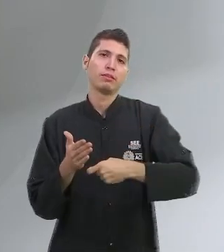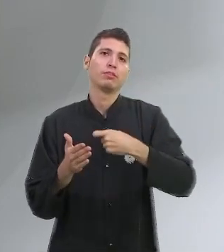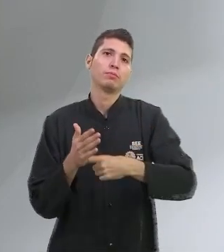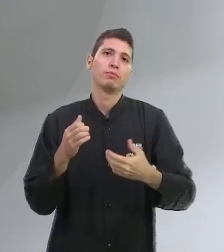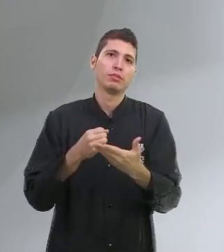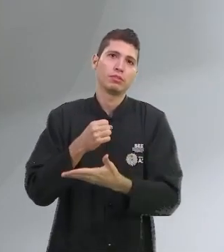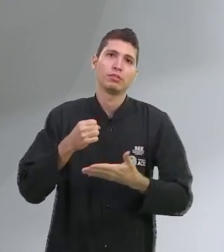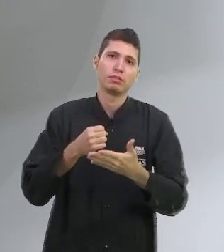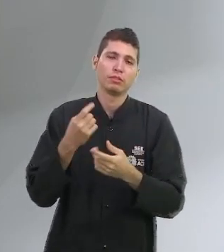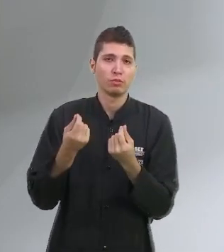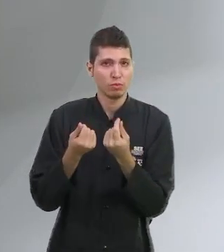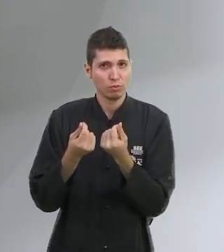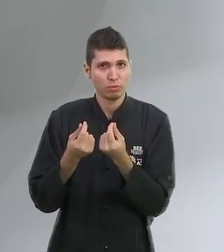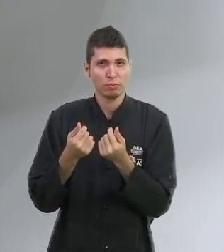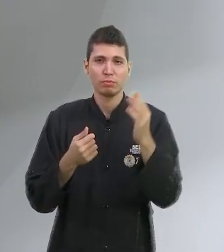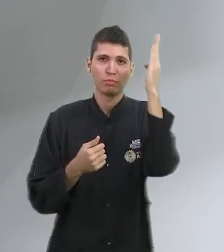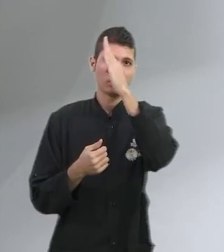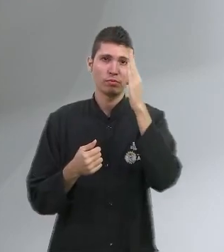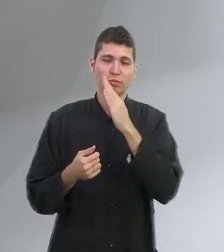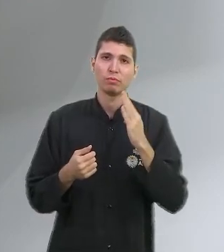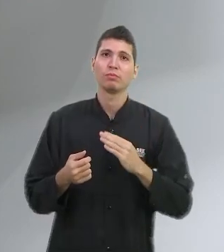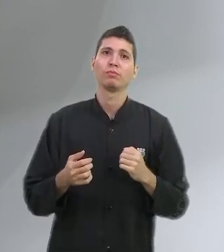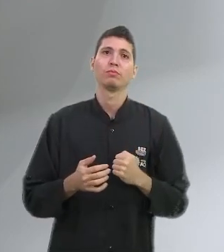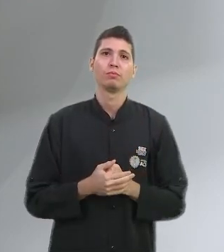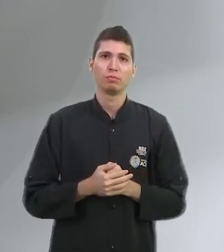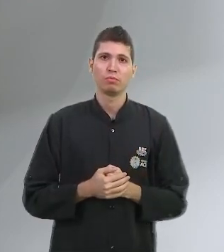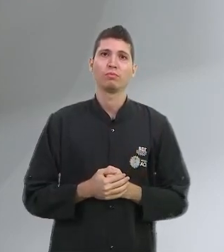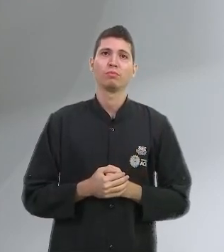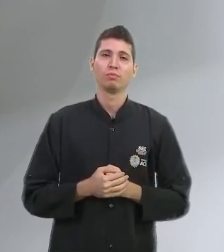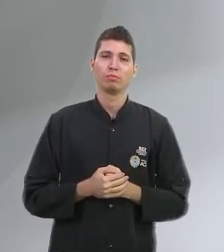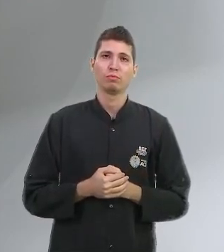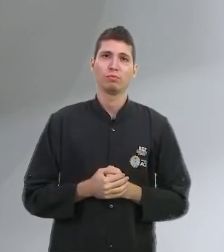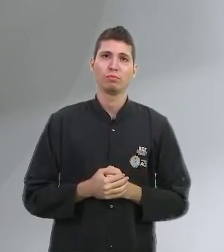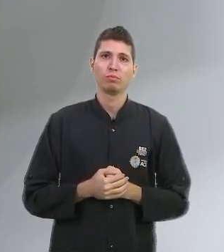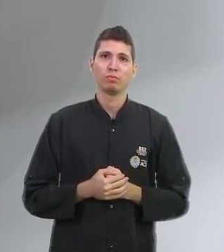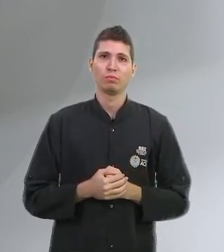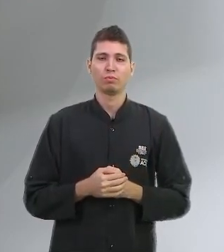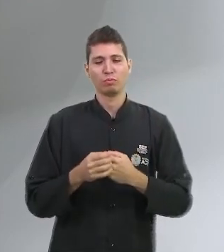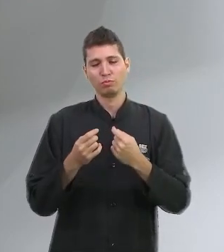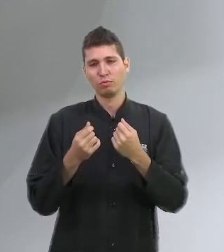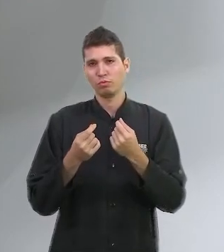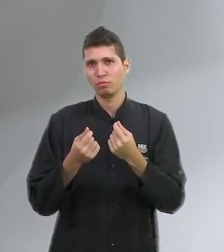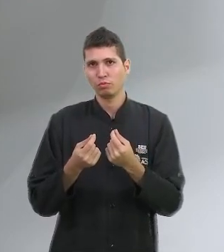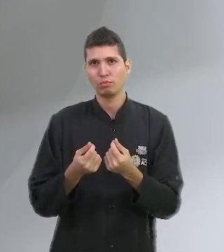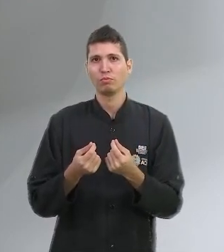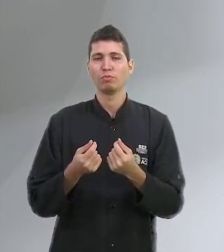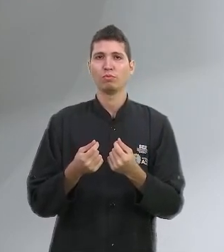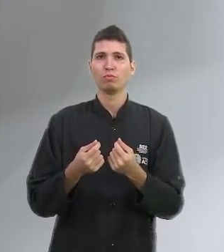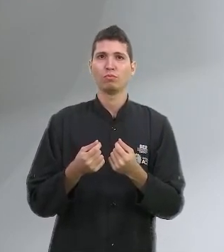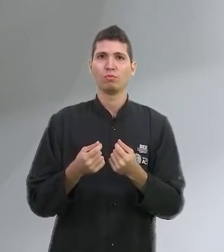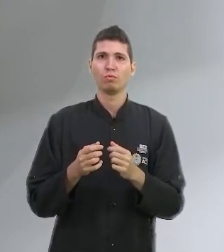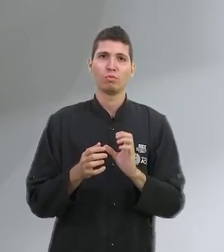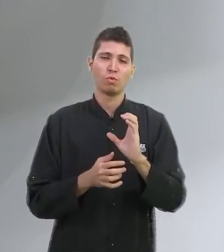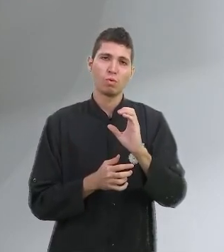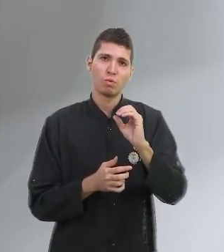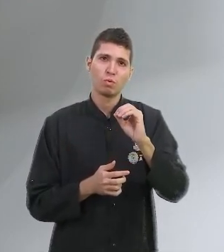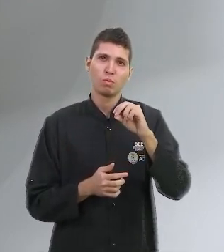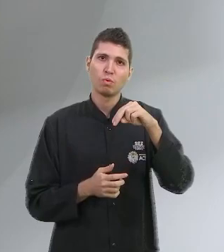o nosso sistema financeiro está em volta da Selic. Financiamentos, consórcios,